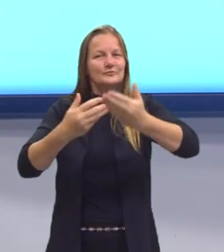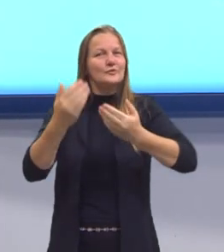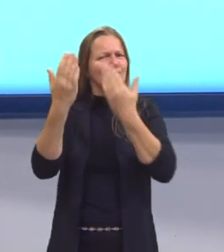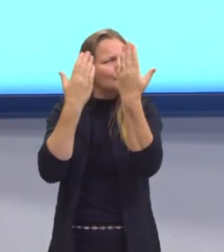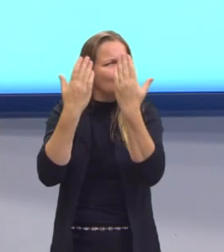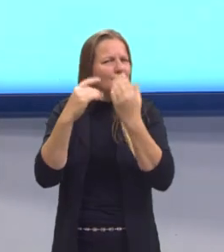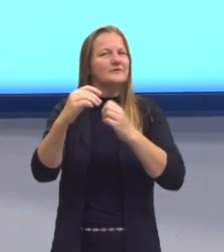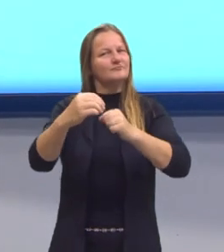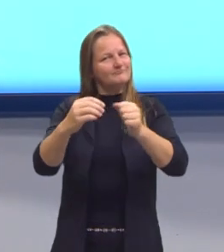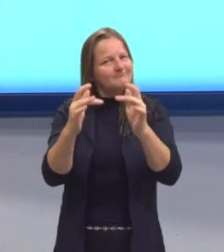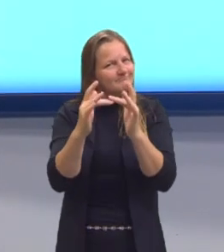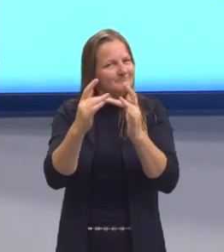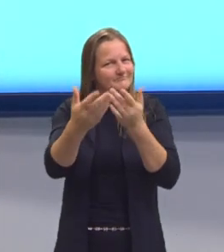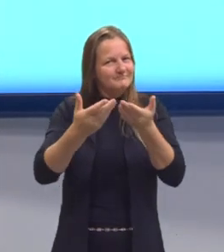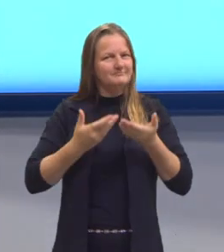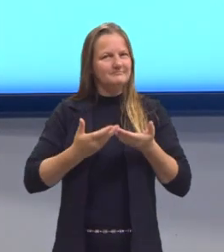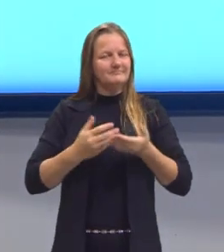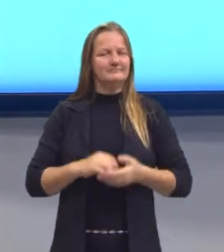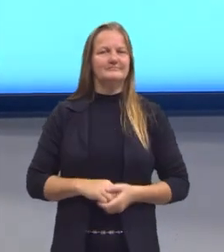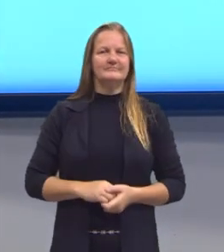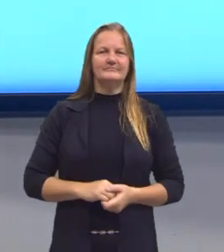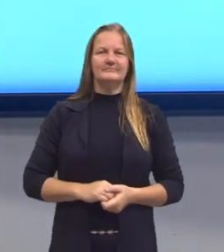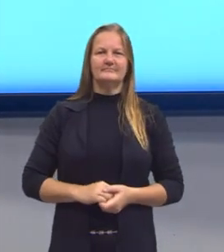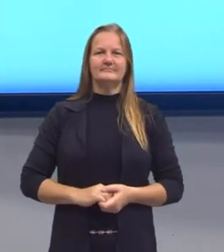dúvida, podem ficar à vontade.